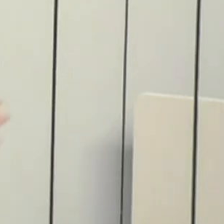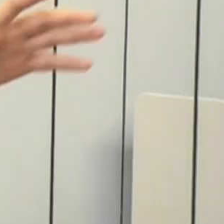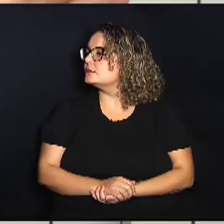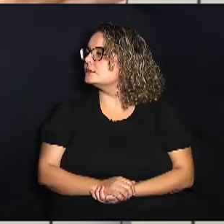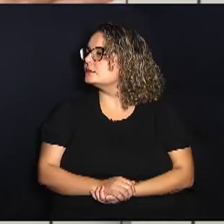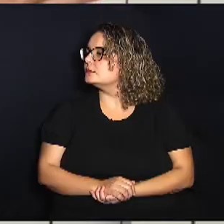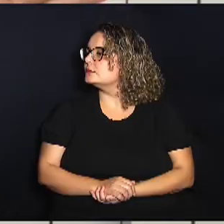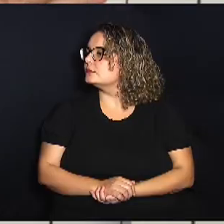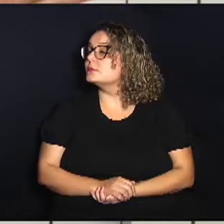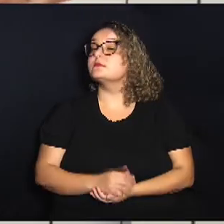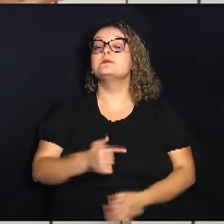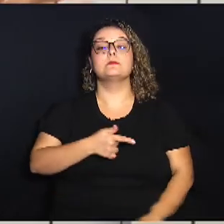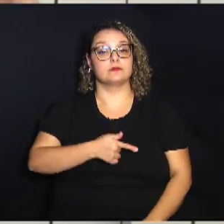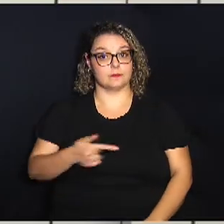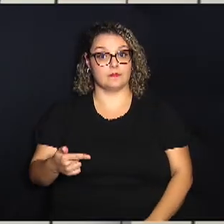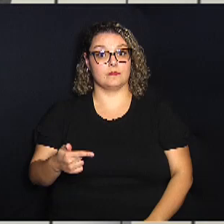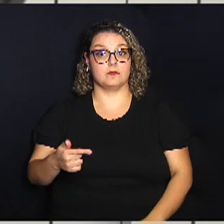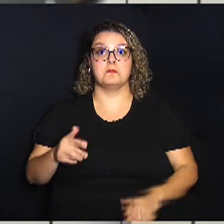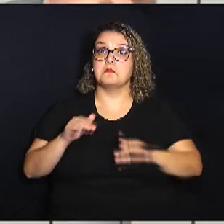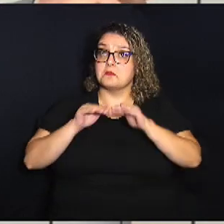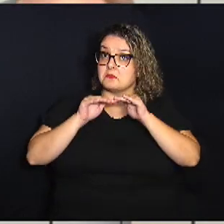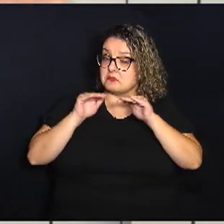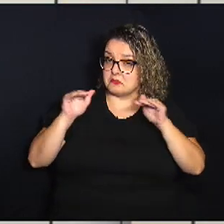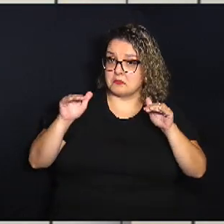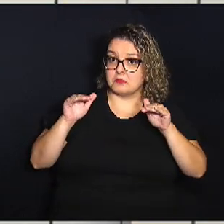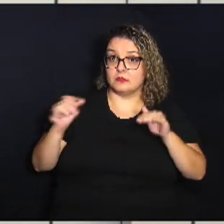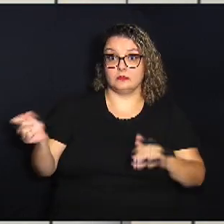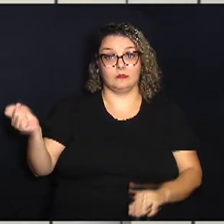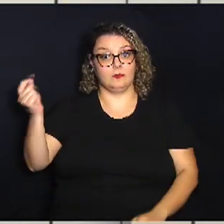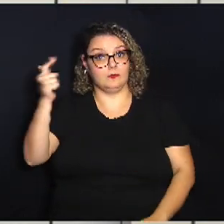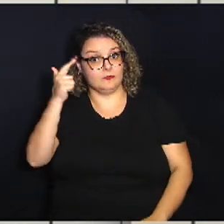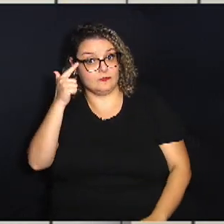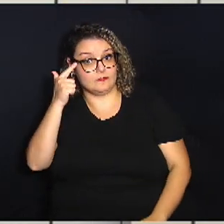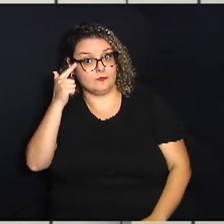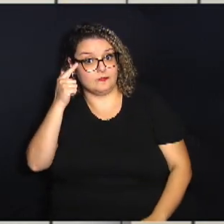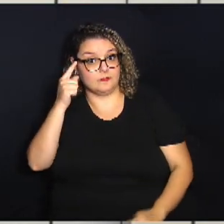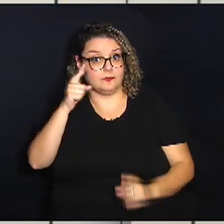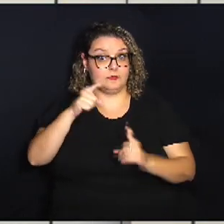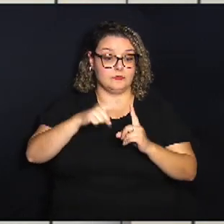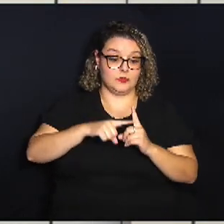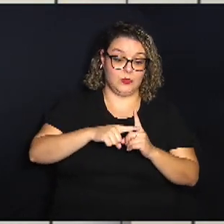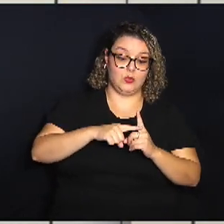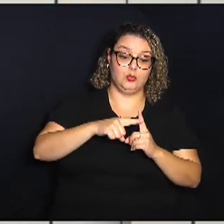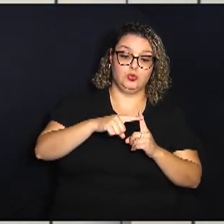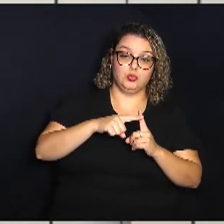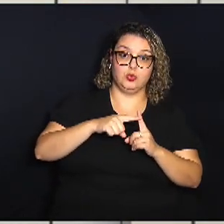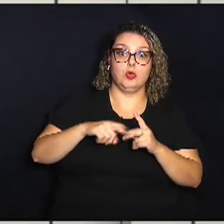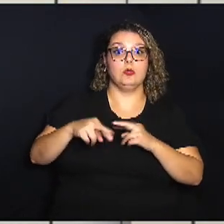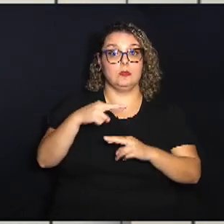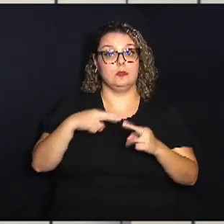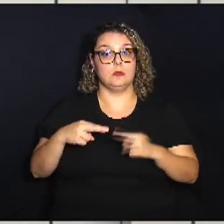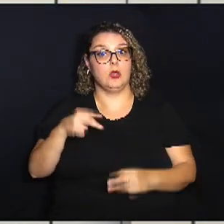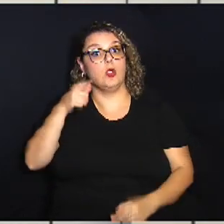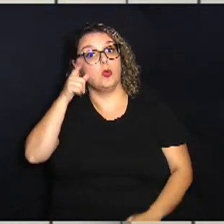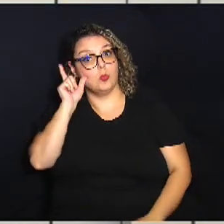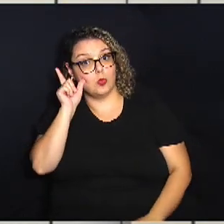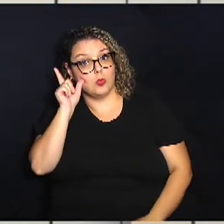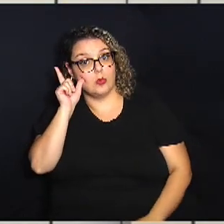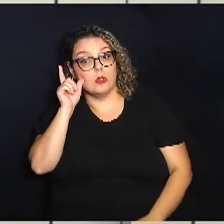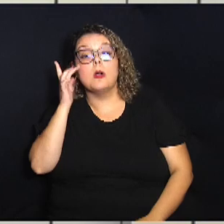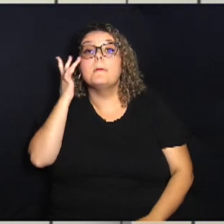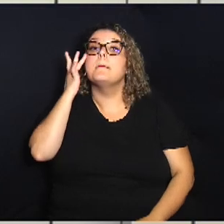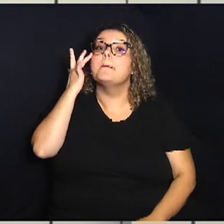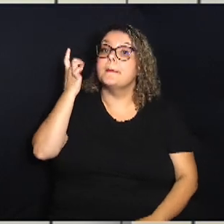semana de tempo estável faz sol a temperatura sobe em relação a ontem para